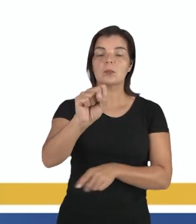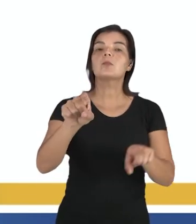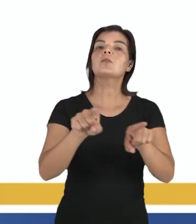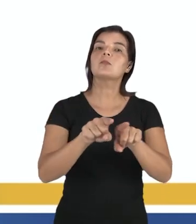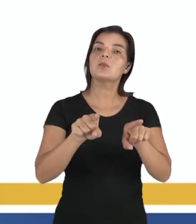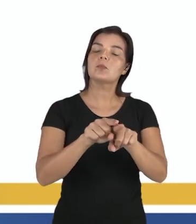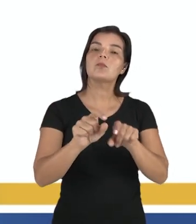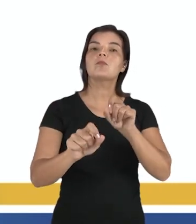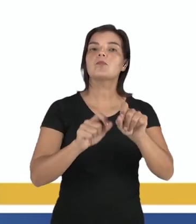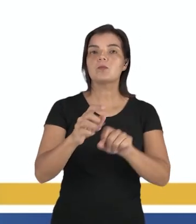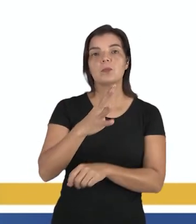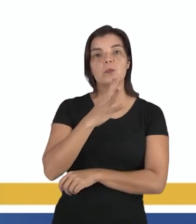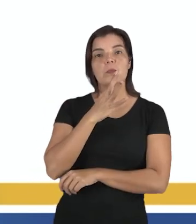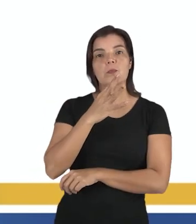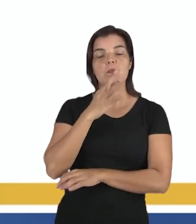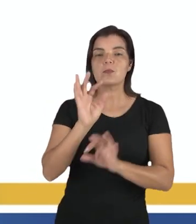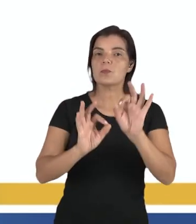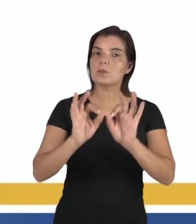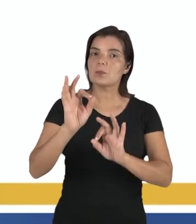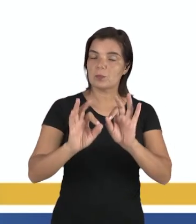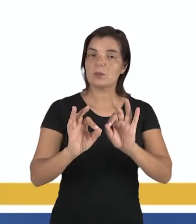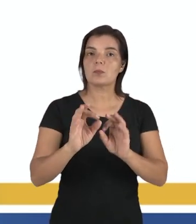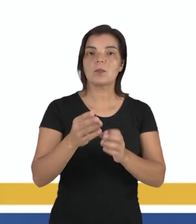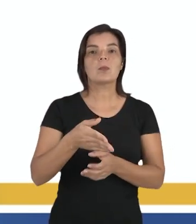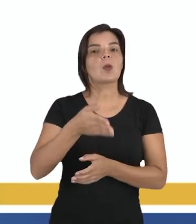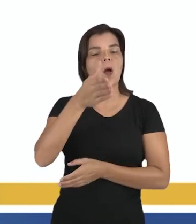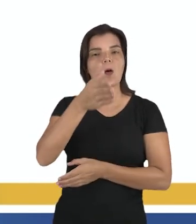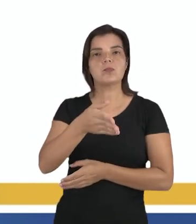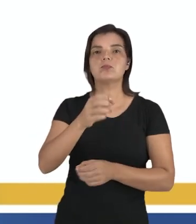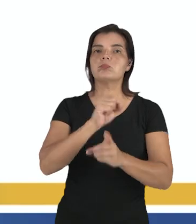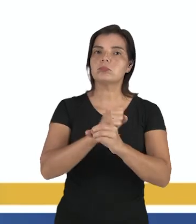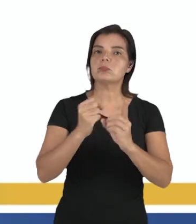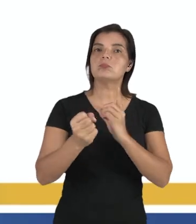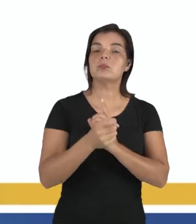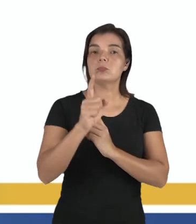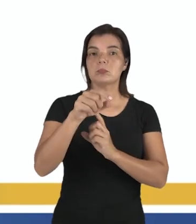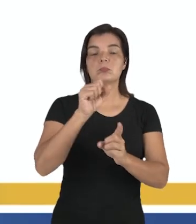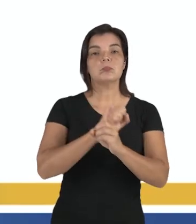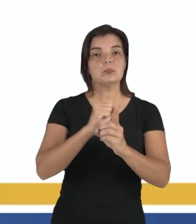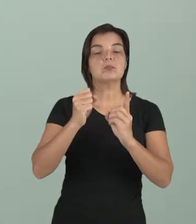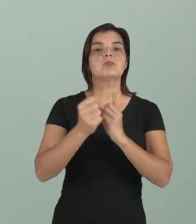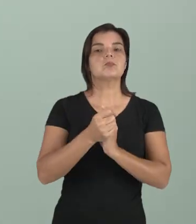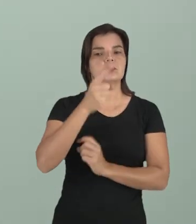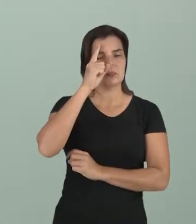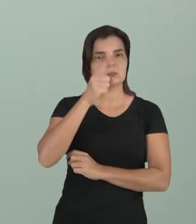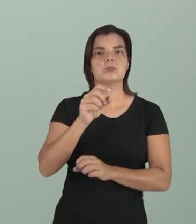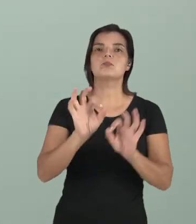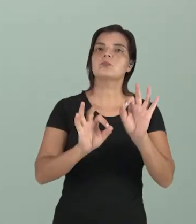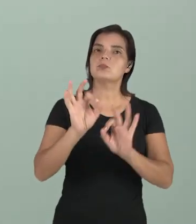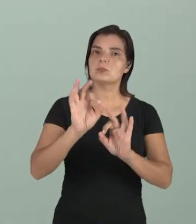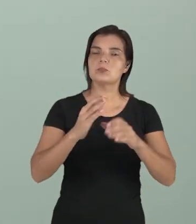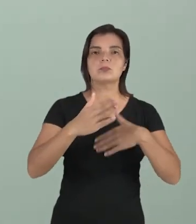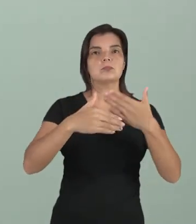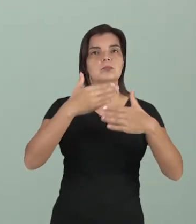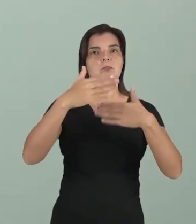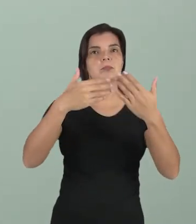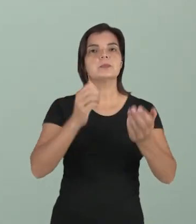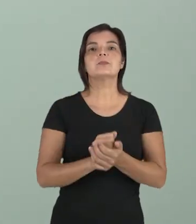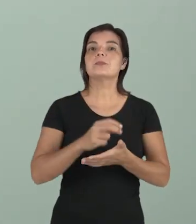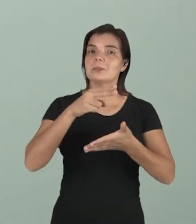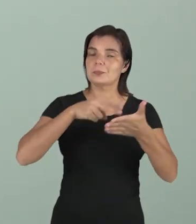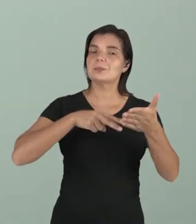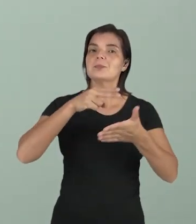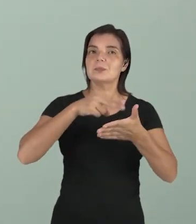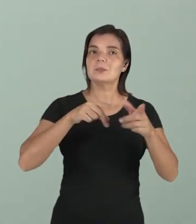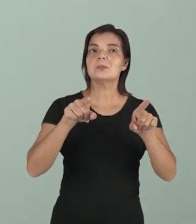e através do conhecimento, eles produzem a ordem social, então é uma sociedade que com ordem, produz, progresso, leiam a Nova